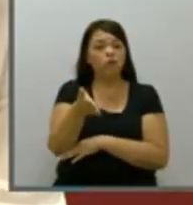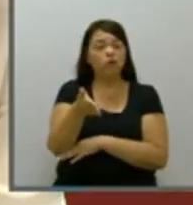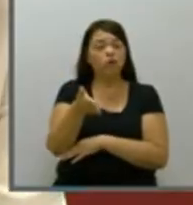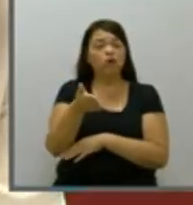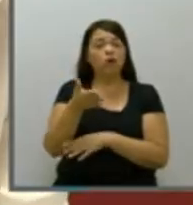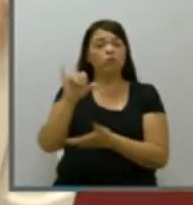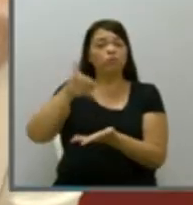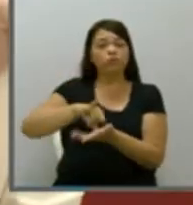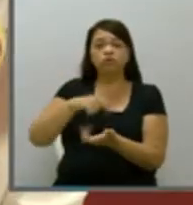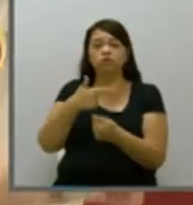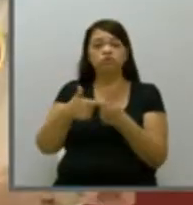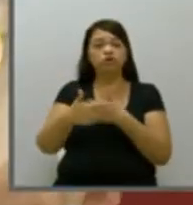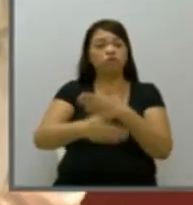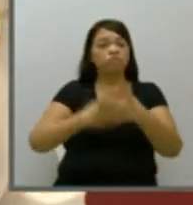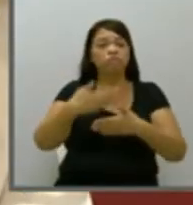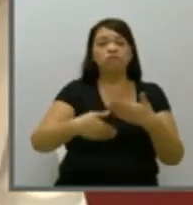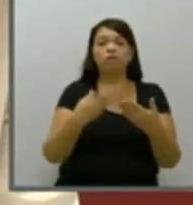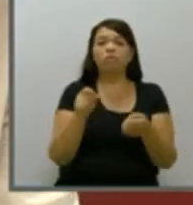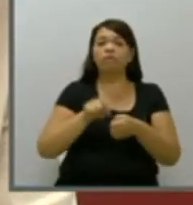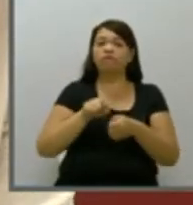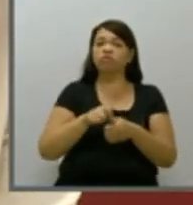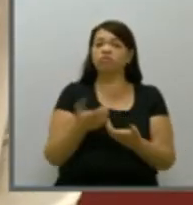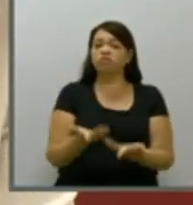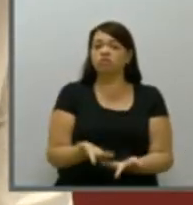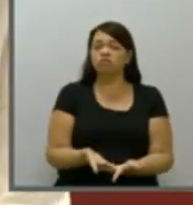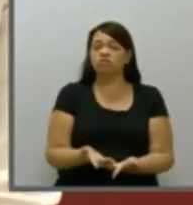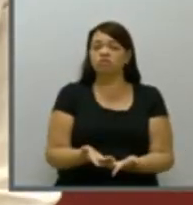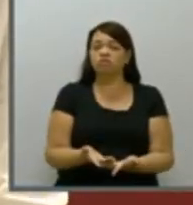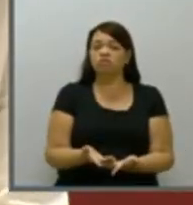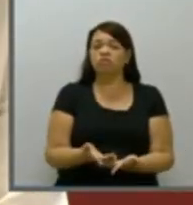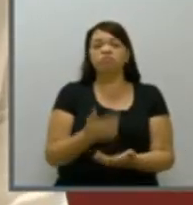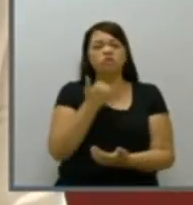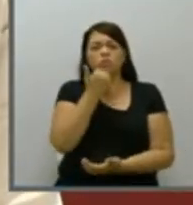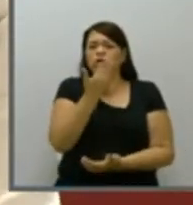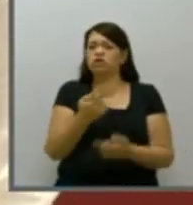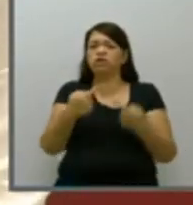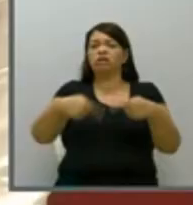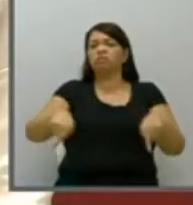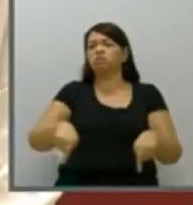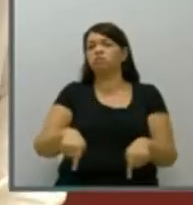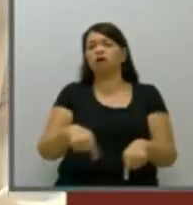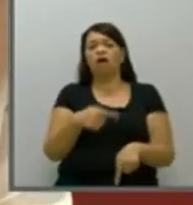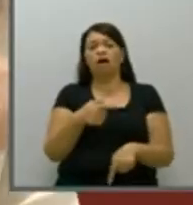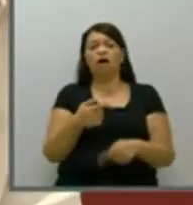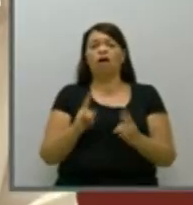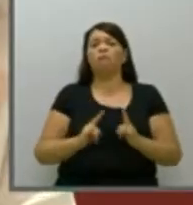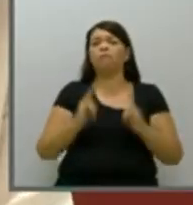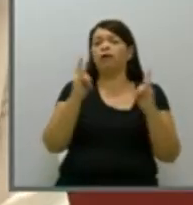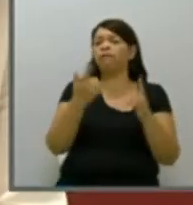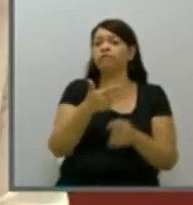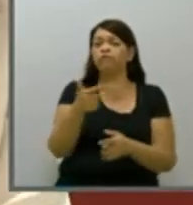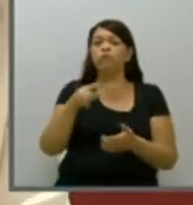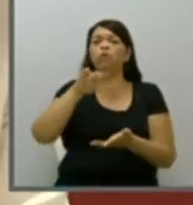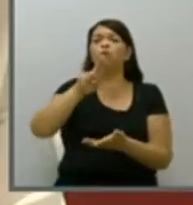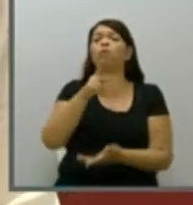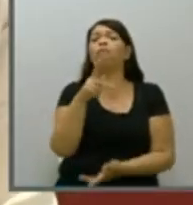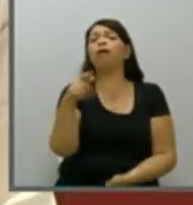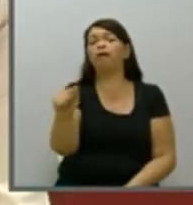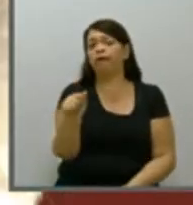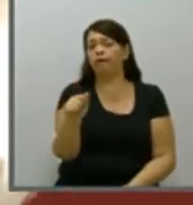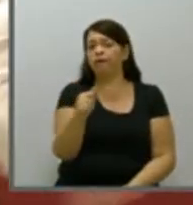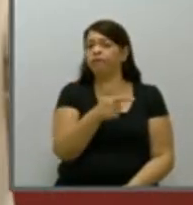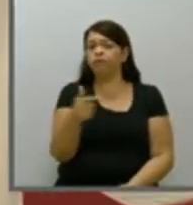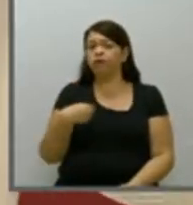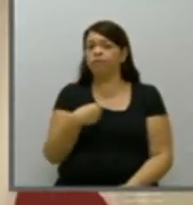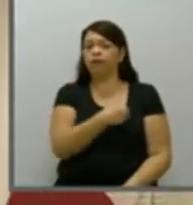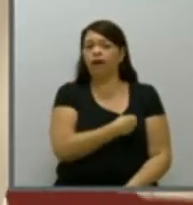para fazer um curativo. Não adianta inaugurar UPA sem médico, não adianta inaugurar UPA às vésperas da eleição